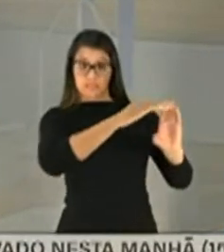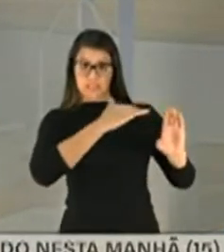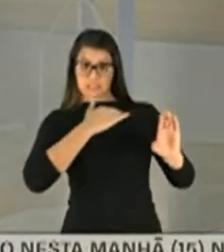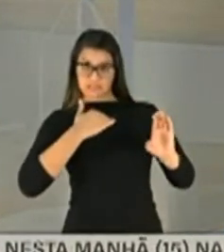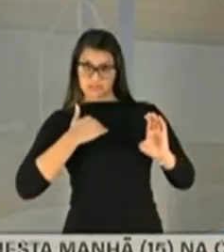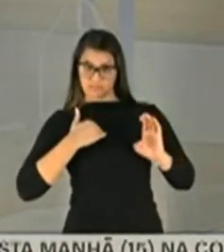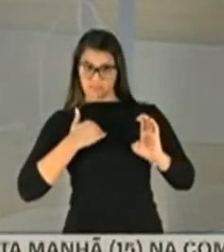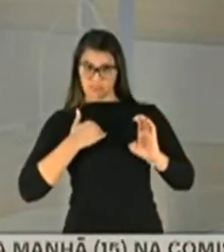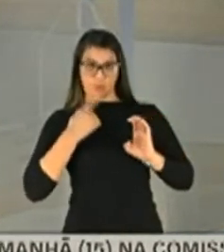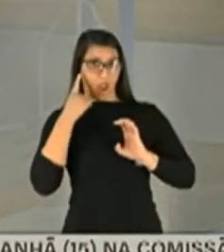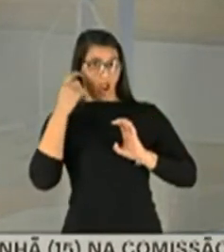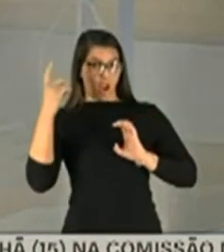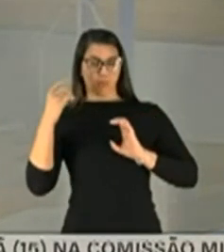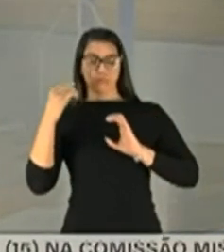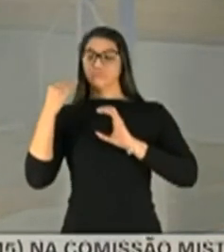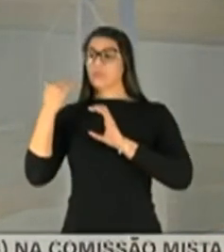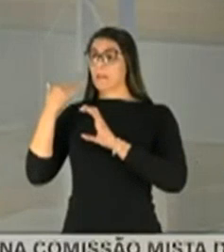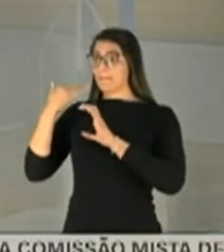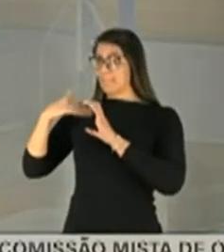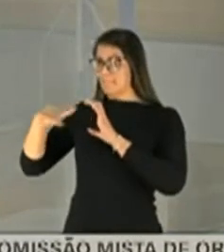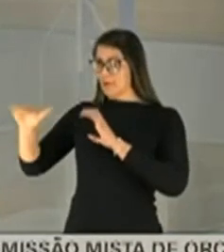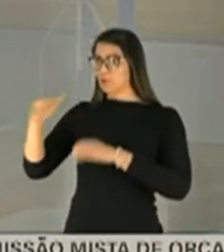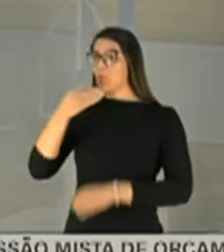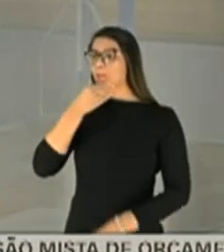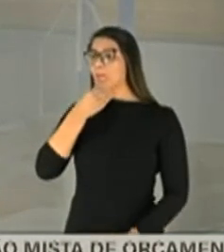Cabo Dominguete antes dele vir à CPI.